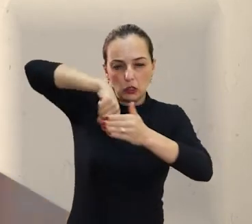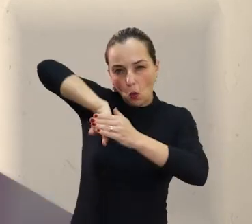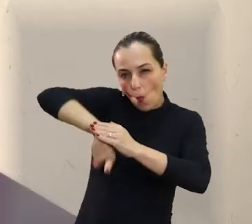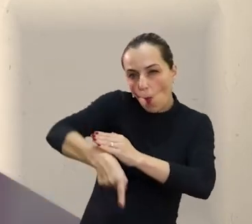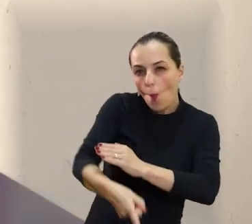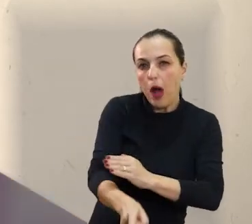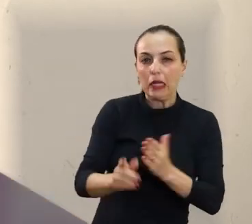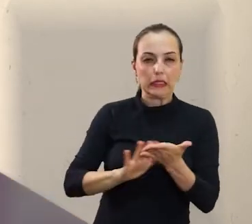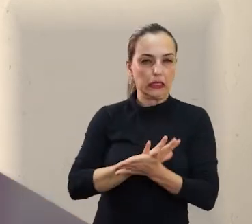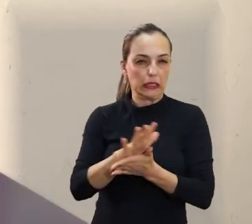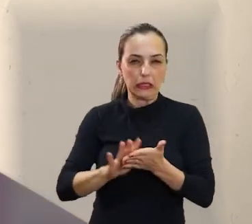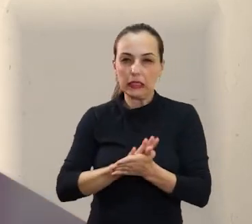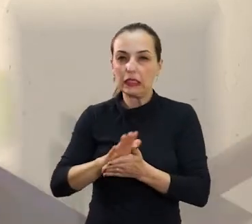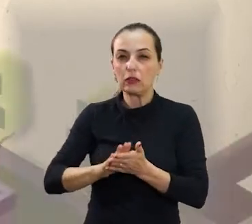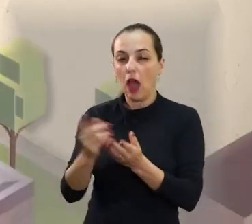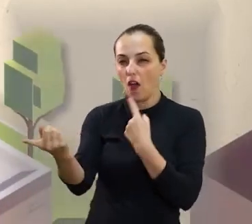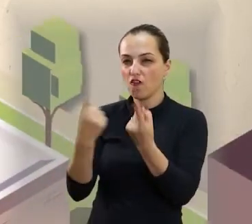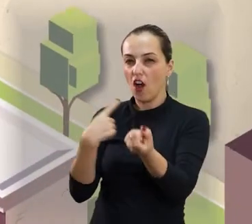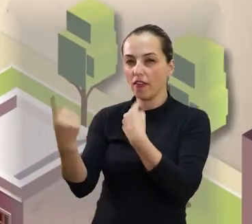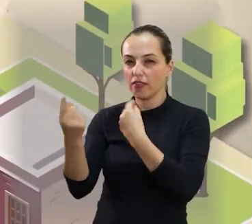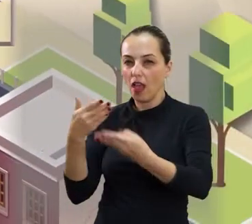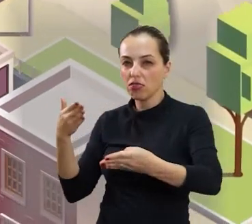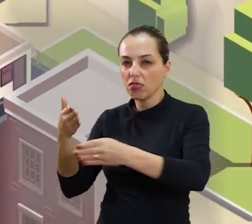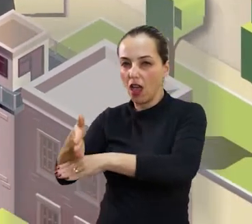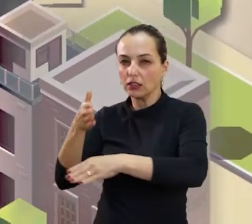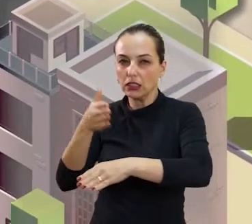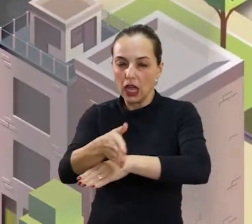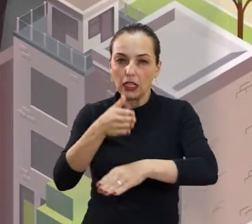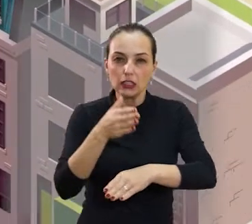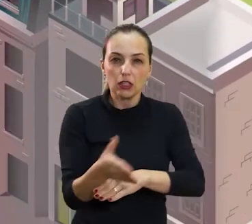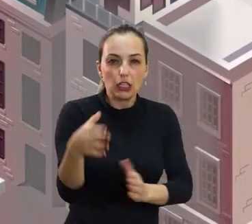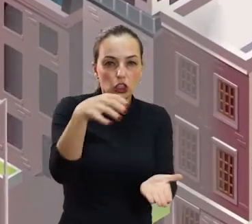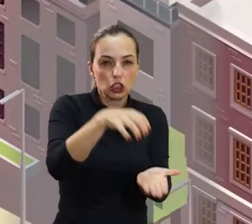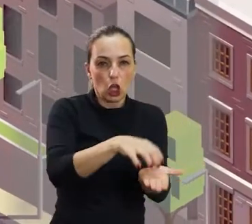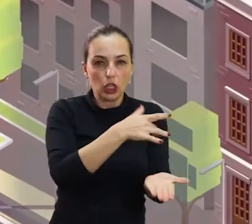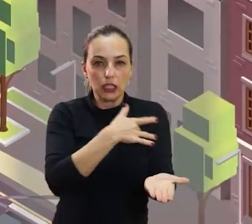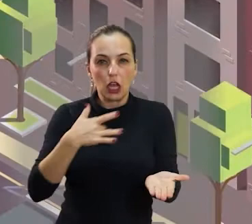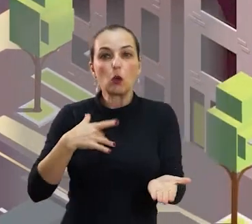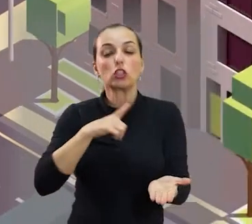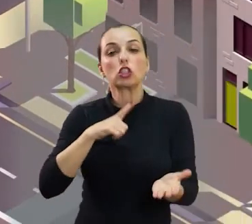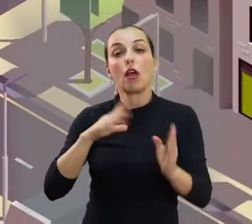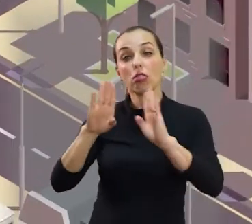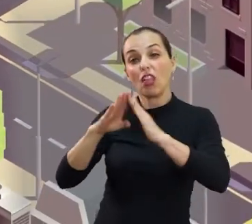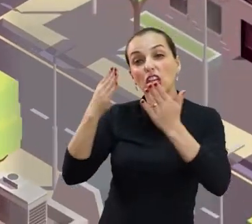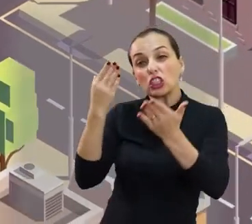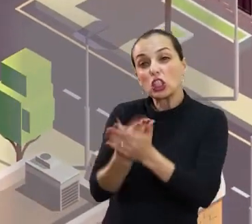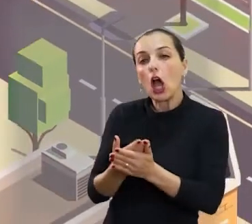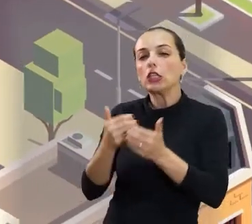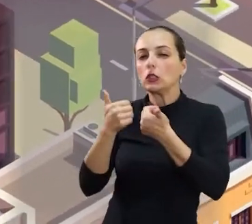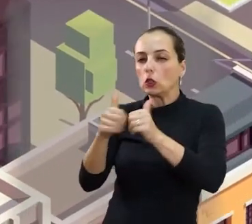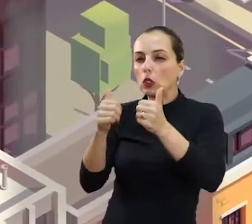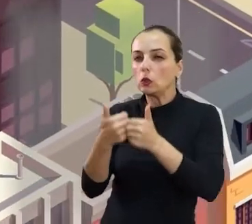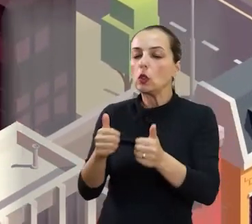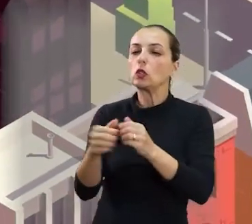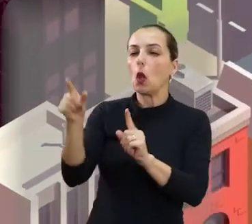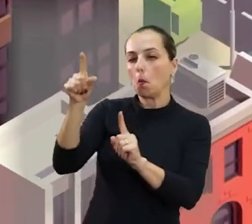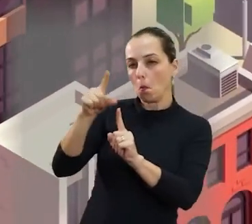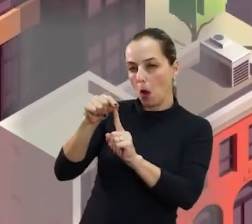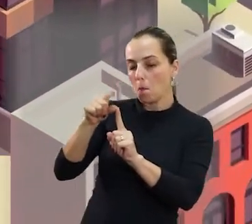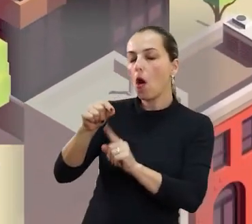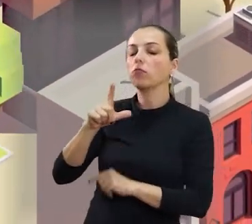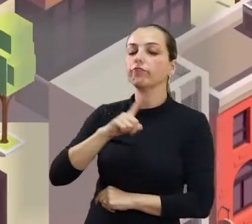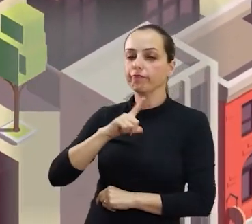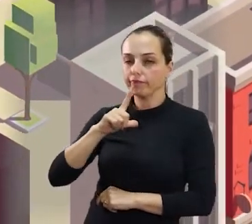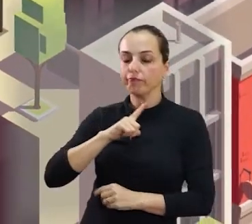asfaltada, sem buracos, conectando outras casas dentro de um bairro que ofereça à população posto de saúde,